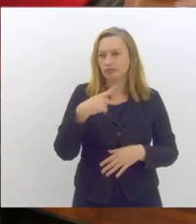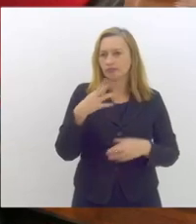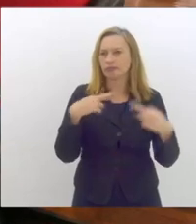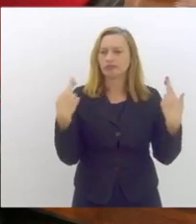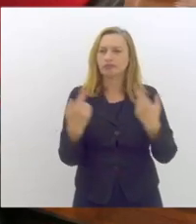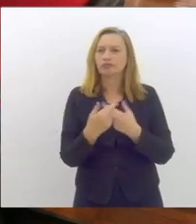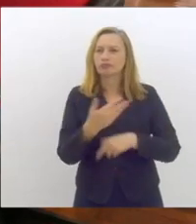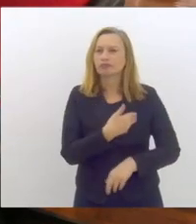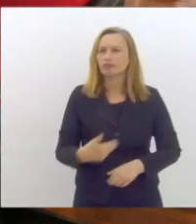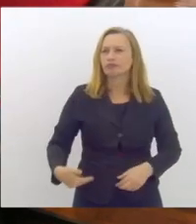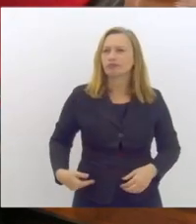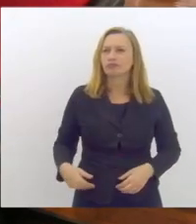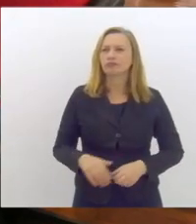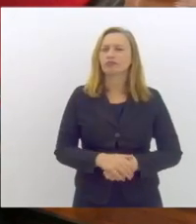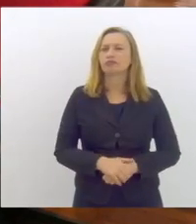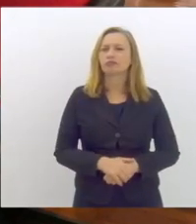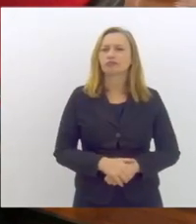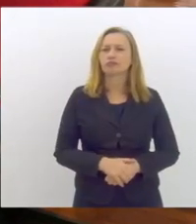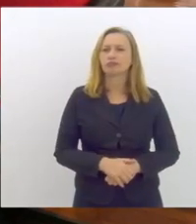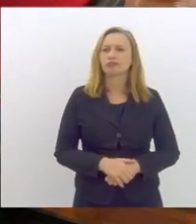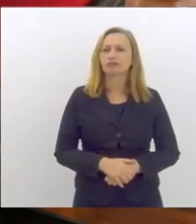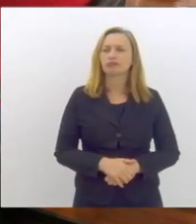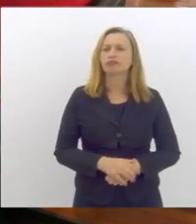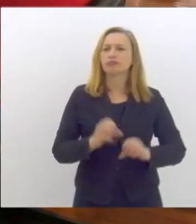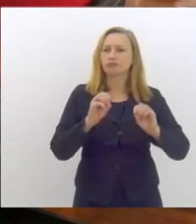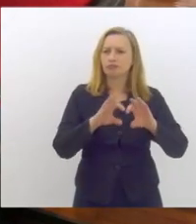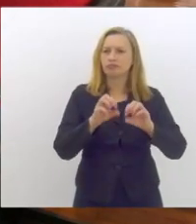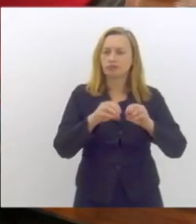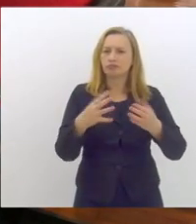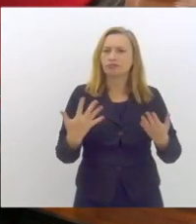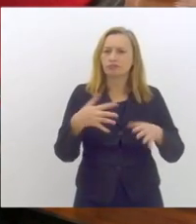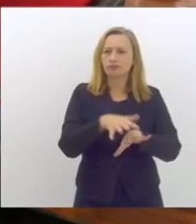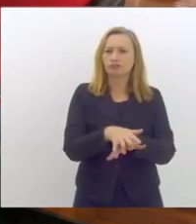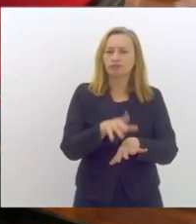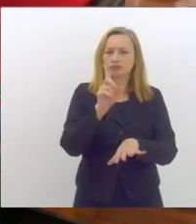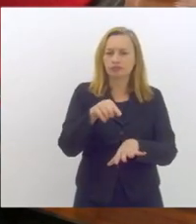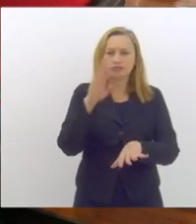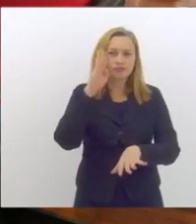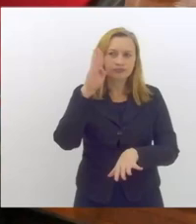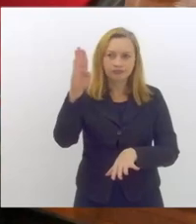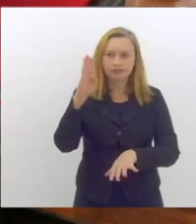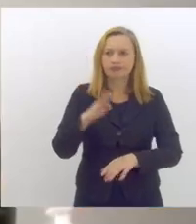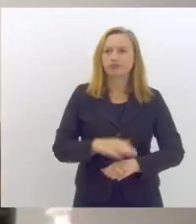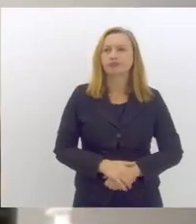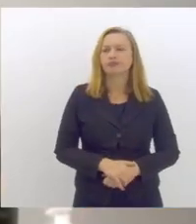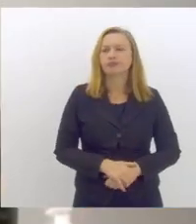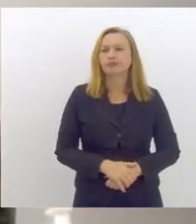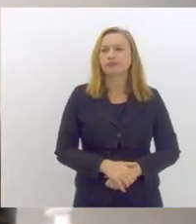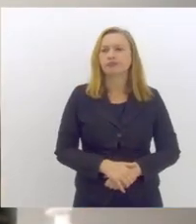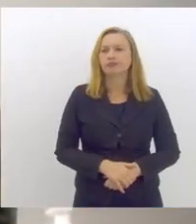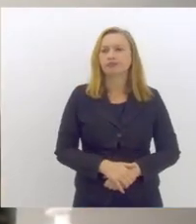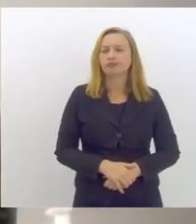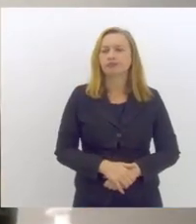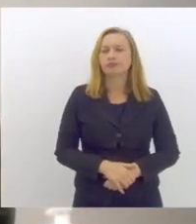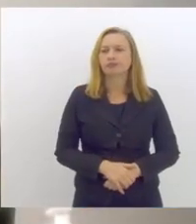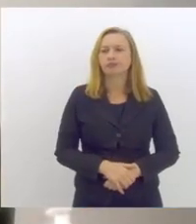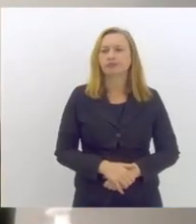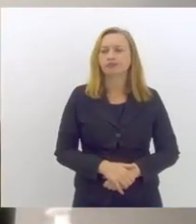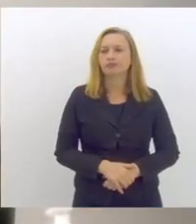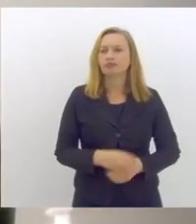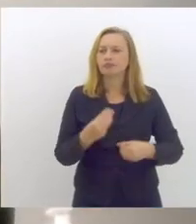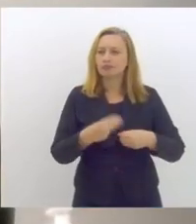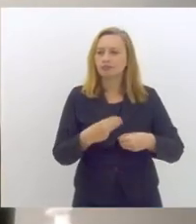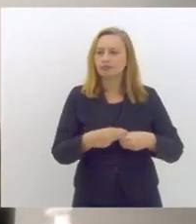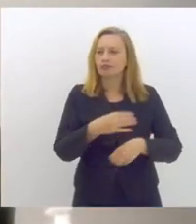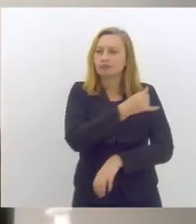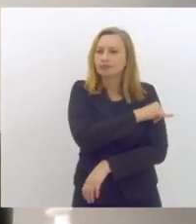como a questão da garantia da educação inclusiva é um elemento fundamental a gente na no município